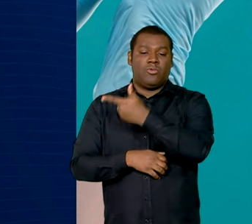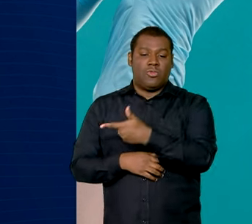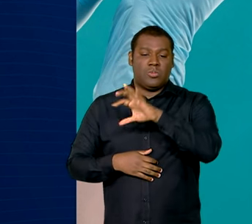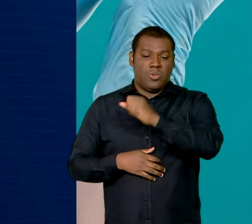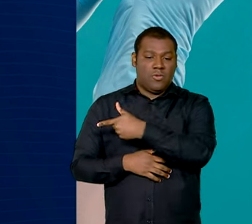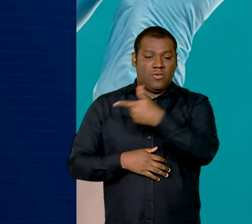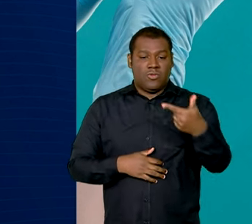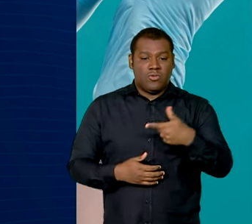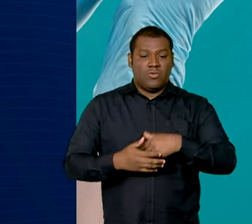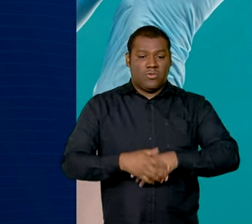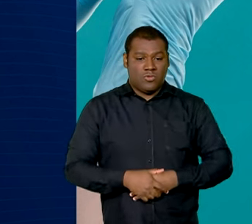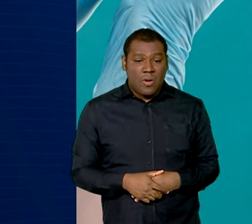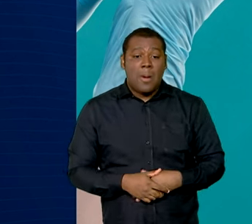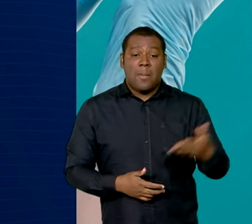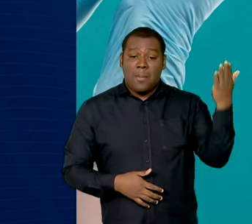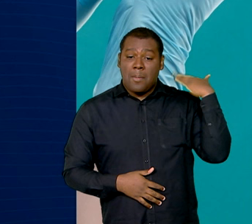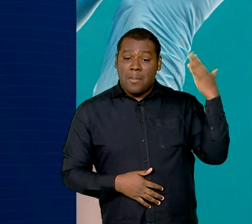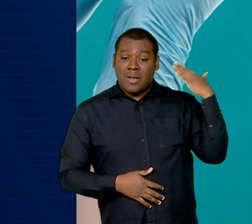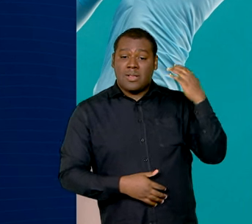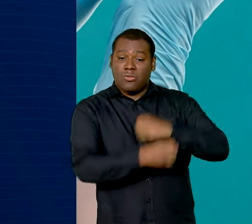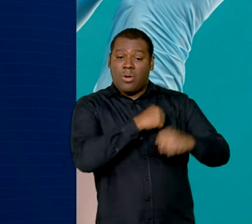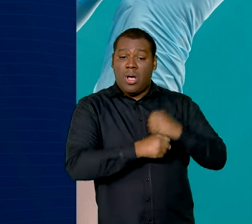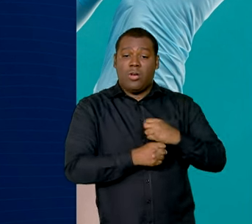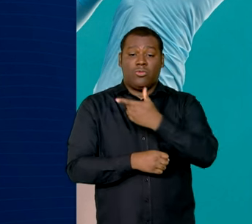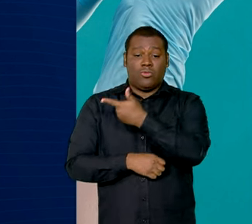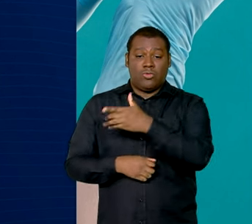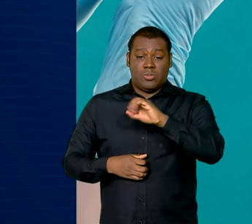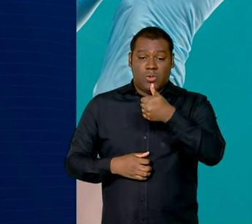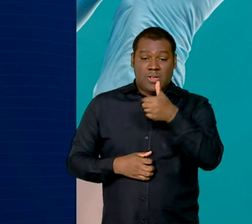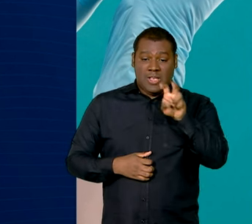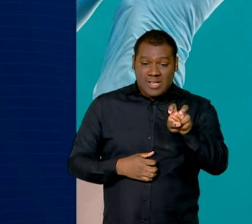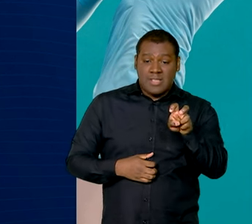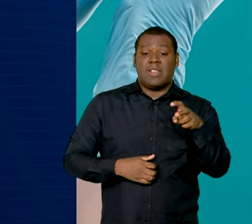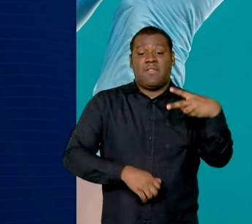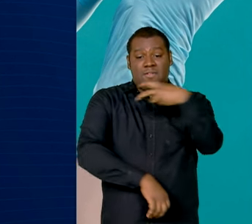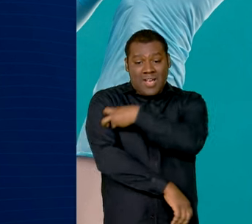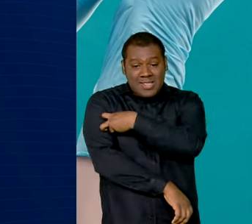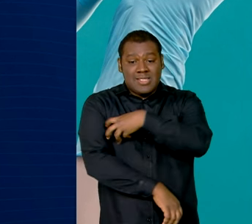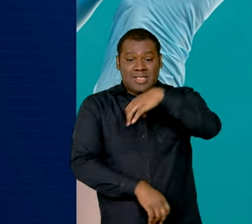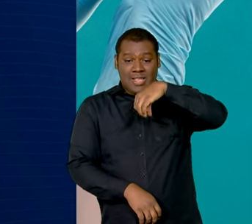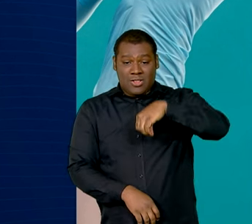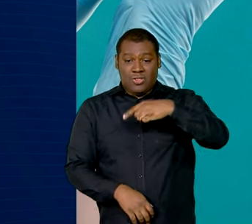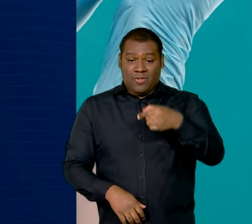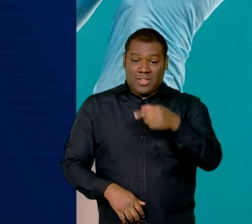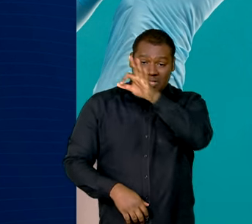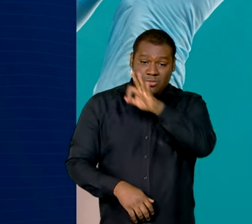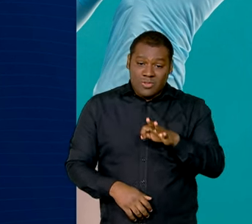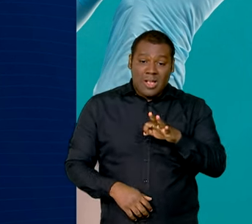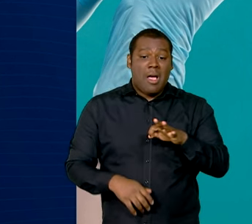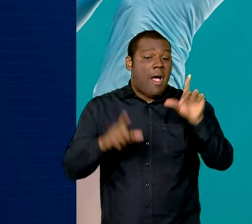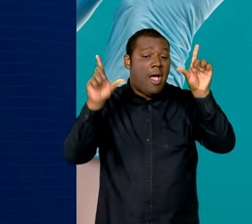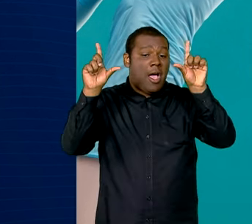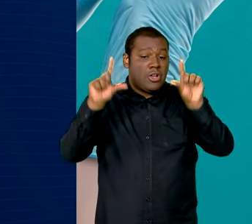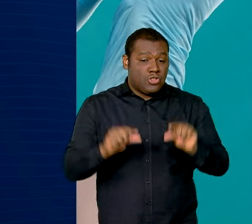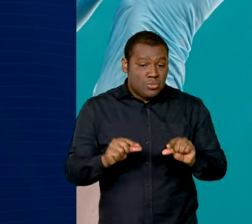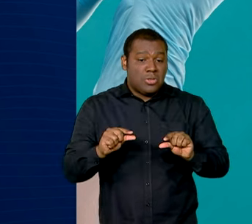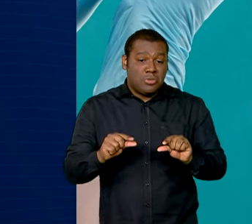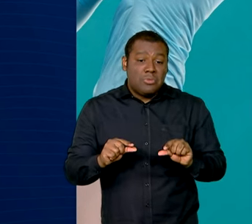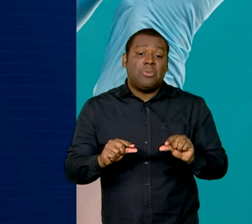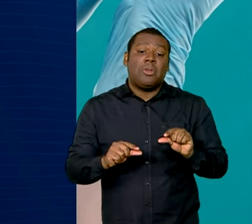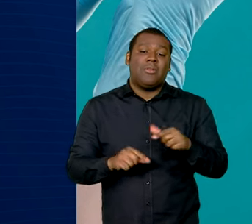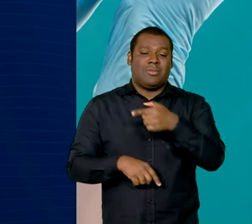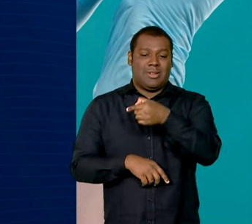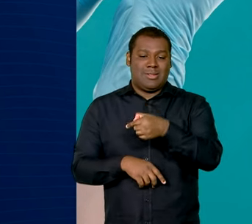vacinal, que chegaram a 97% em 2015, caíram para 75% em 2020.